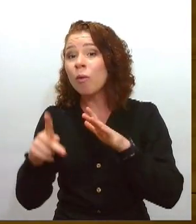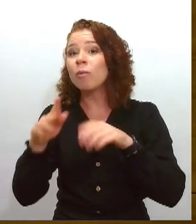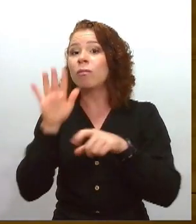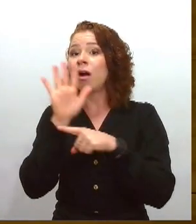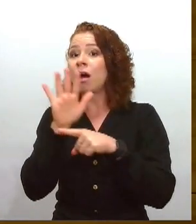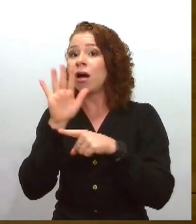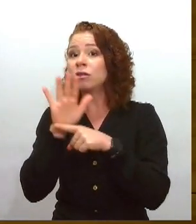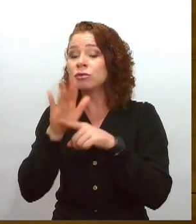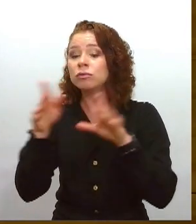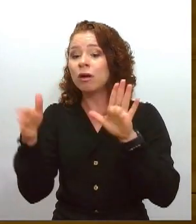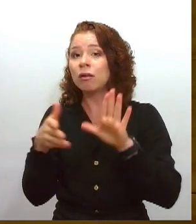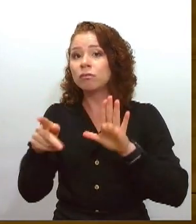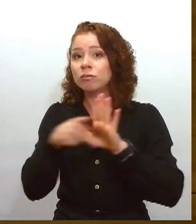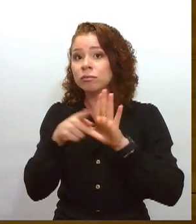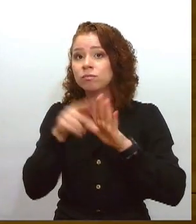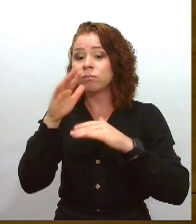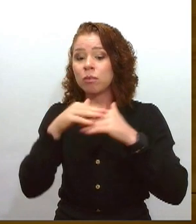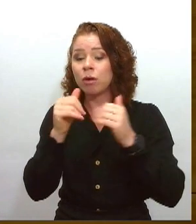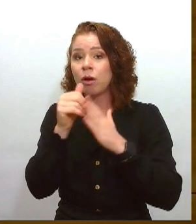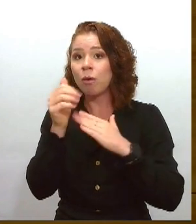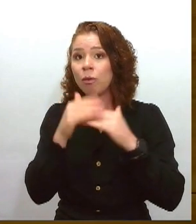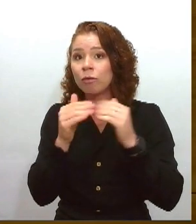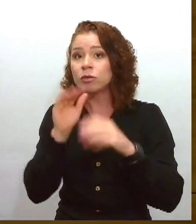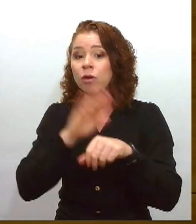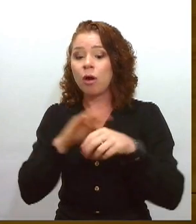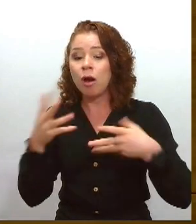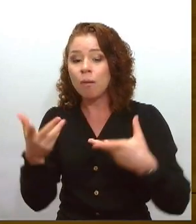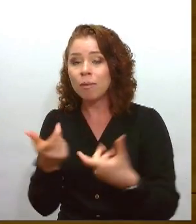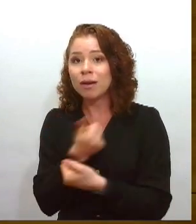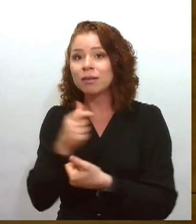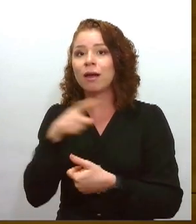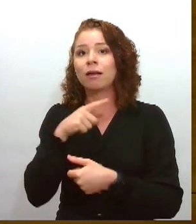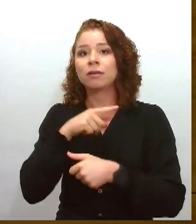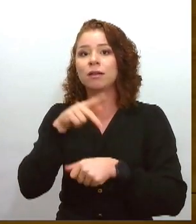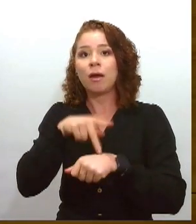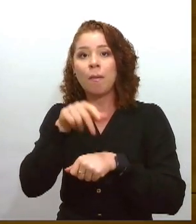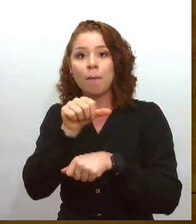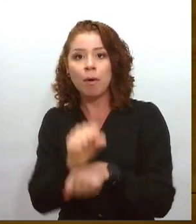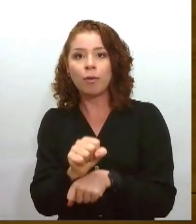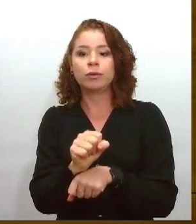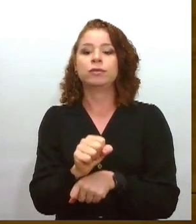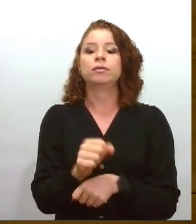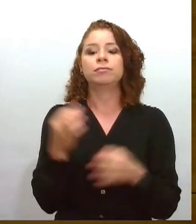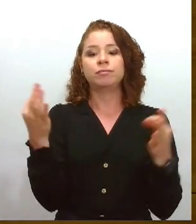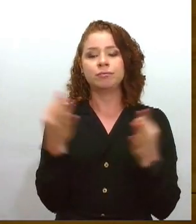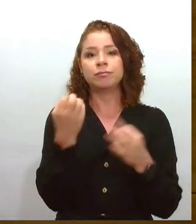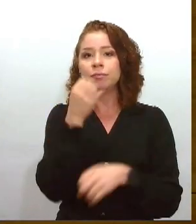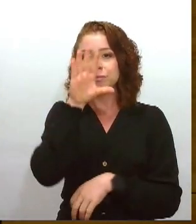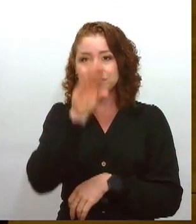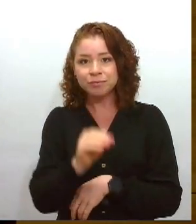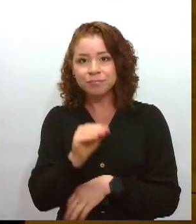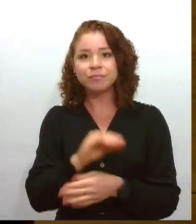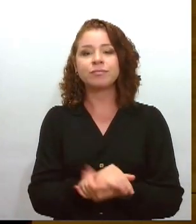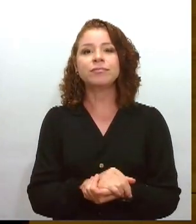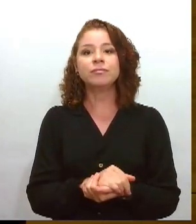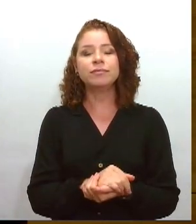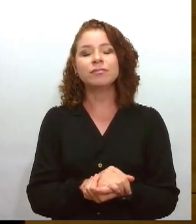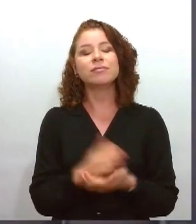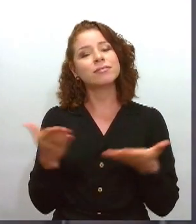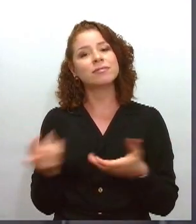para lhe acompanhar. Especialista nisso, perfeito. Denise, muito obrigado. Boa noite, tá? Muito obrigado. Acival, é com você. Obrigado,